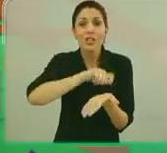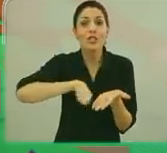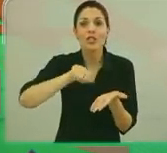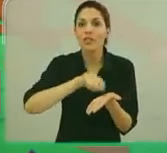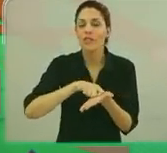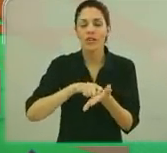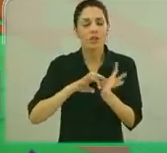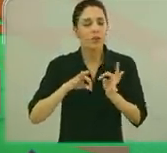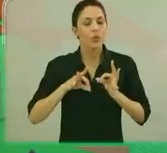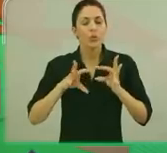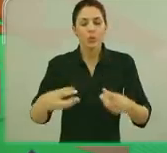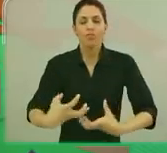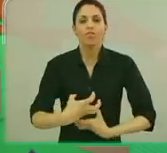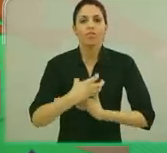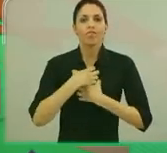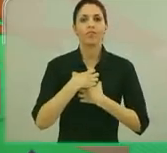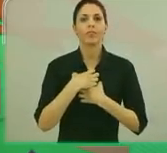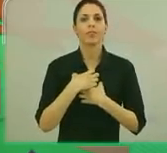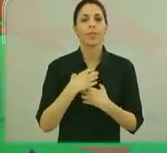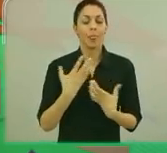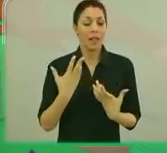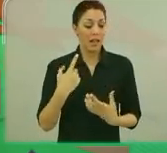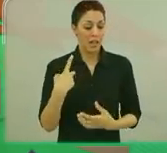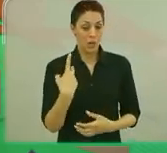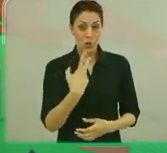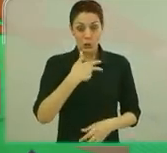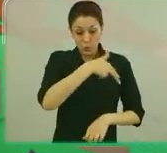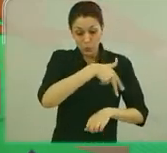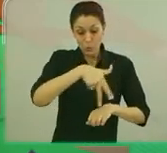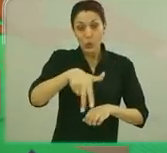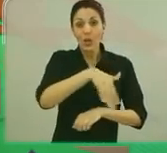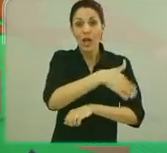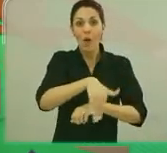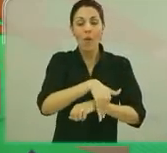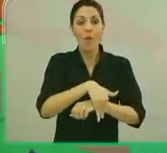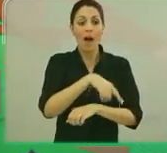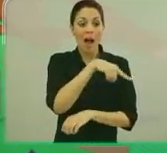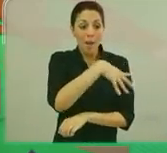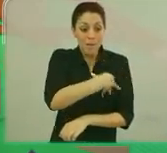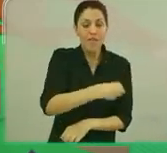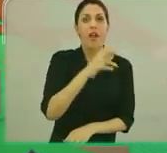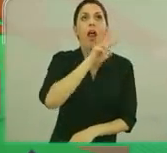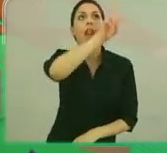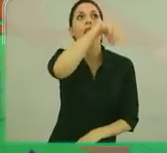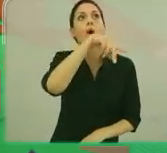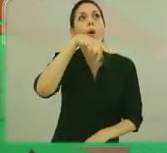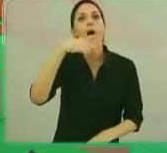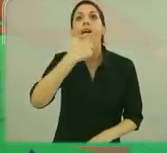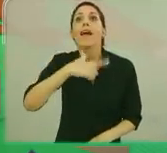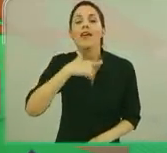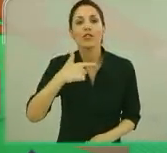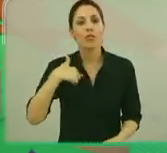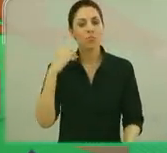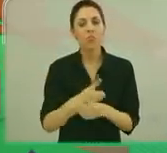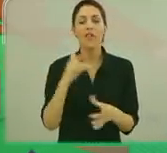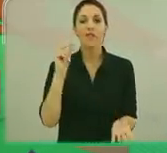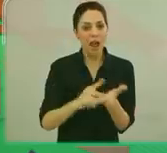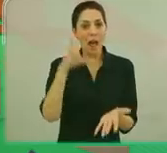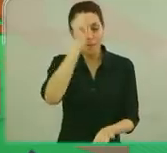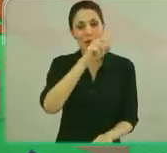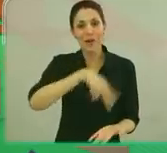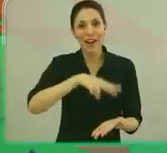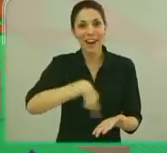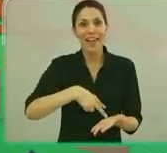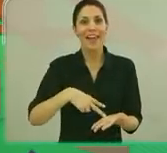ela está aprendendo a ler, escrever, isso é tudo. A gente passou na rua, na estrada, e ela leu o queijo. Eu falei, ela está aprendendo a ler de